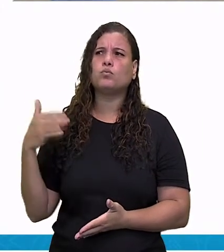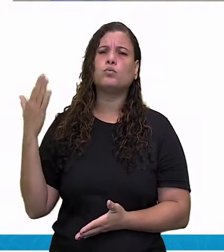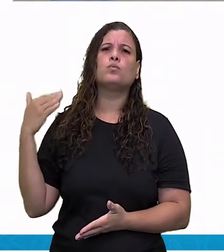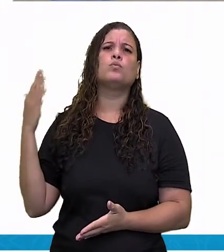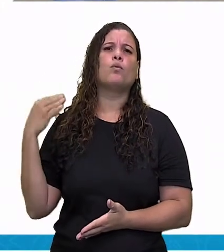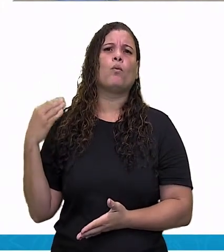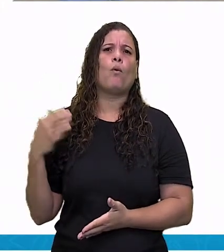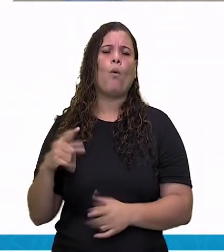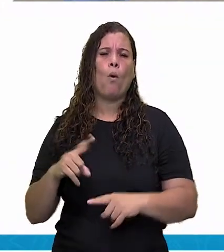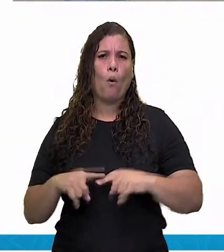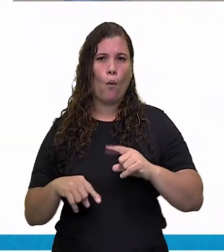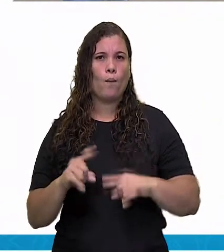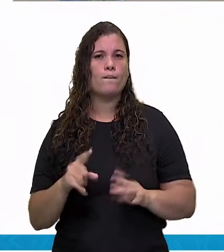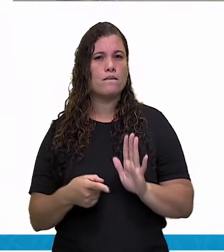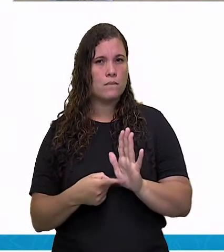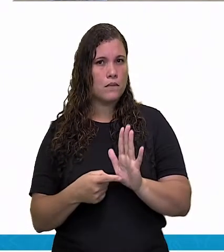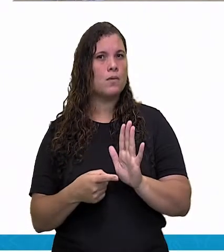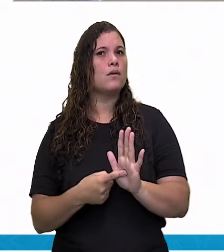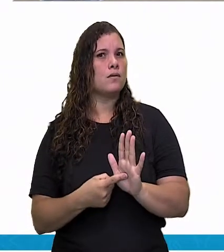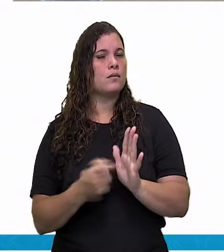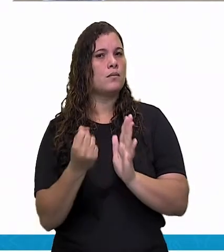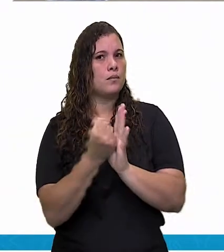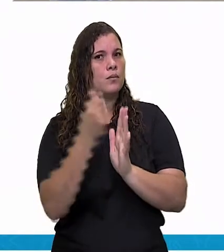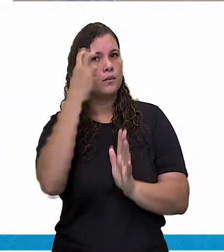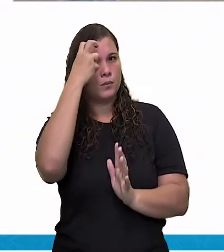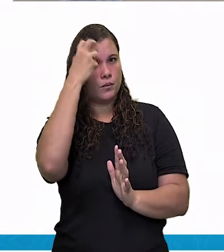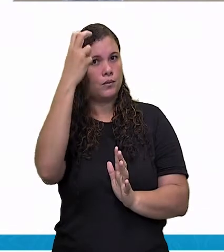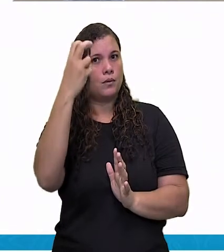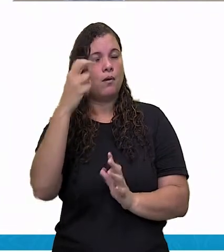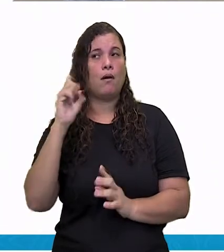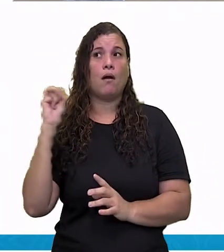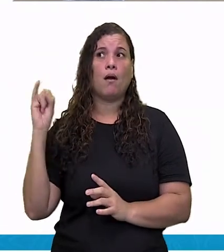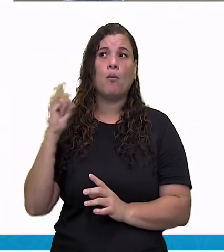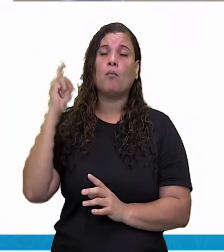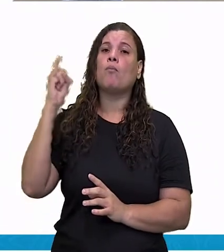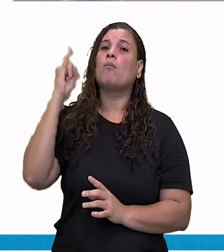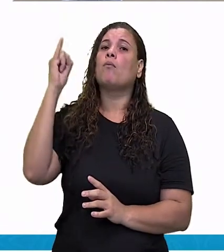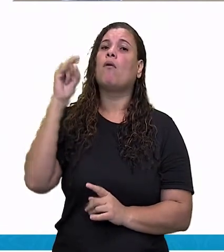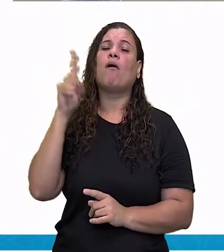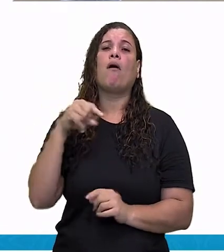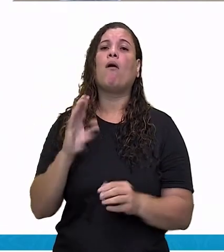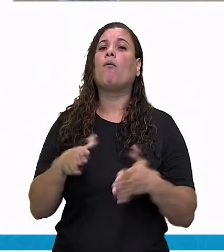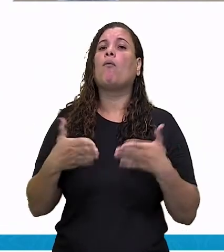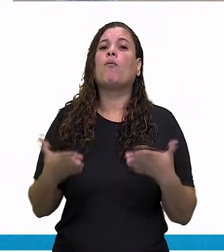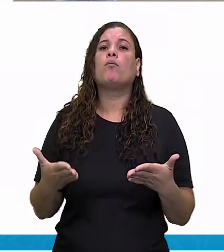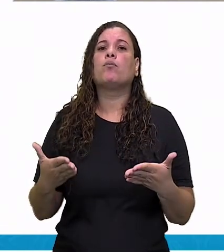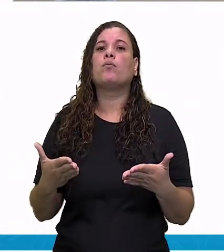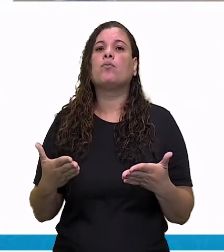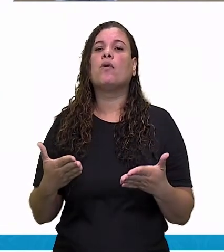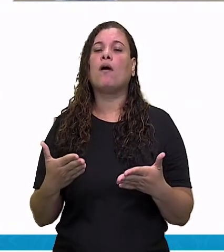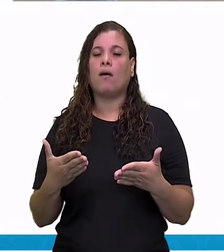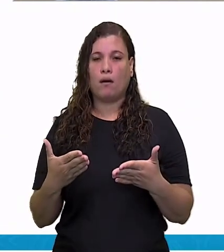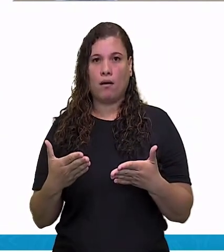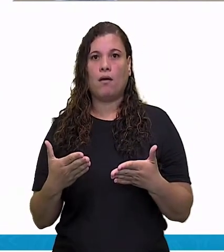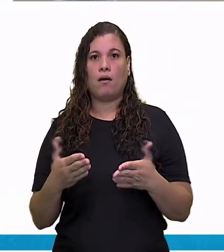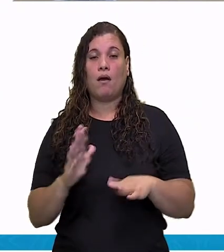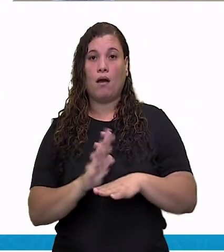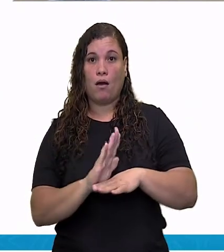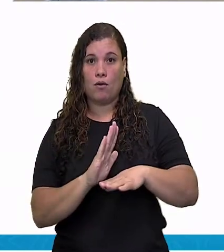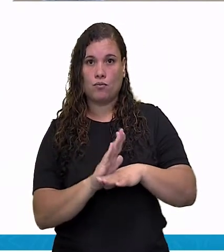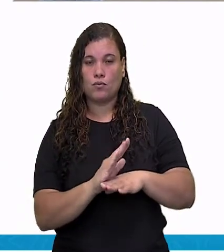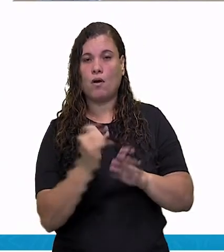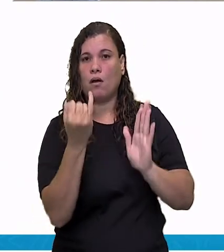E a importância do patrimônio cultural é formar a nossa identidade cultural.